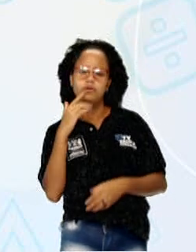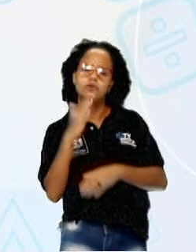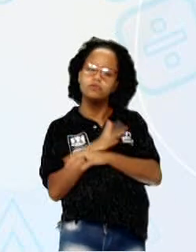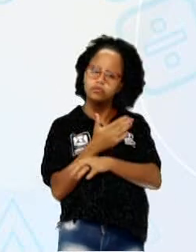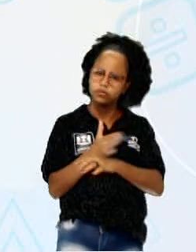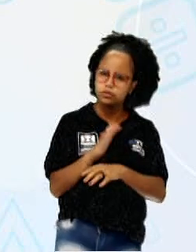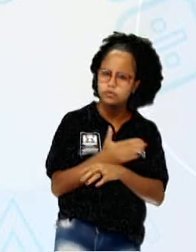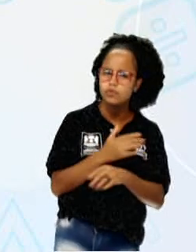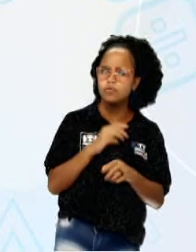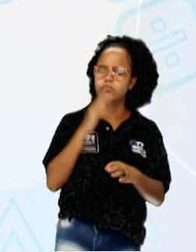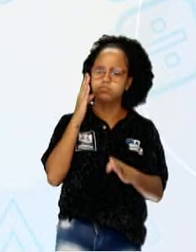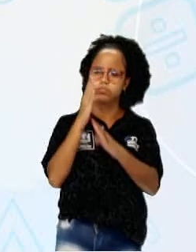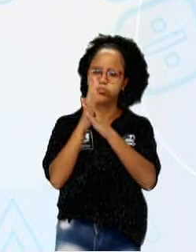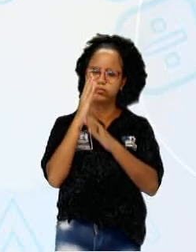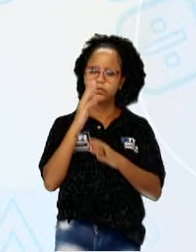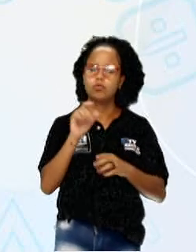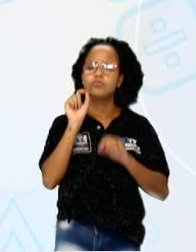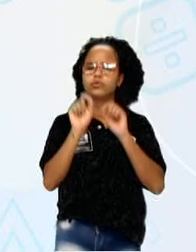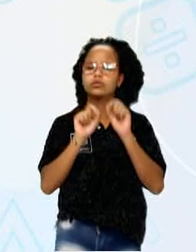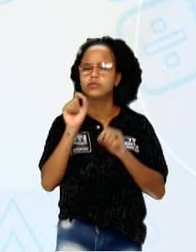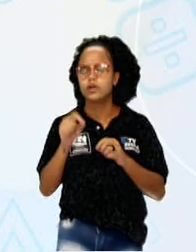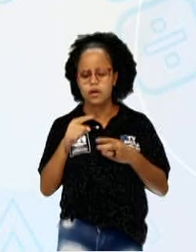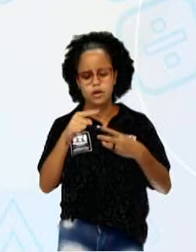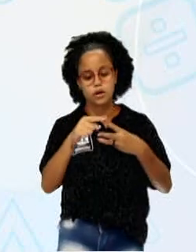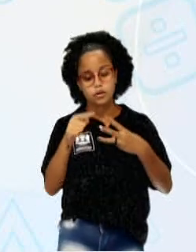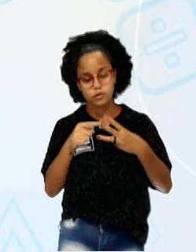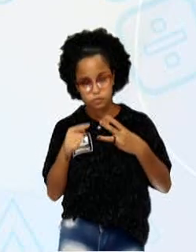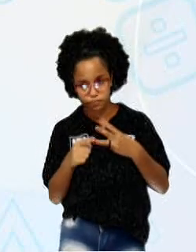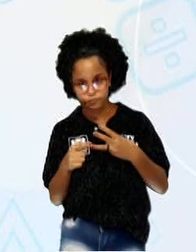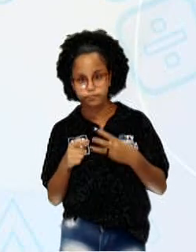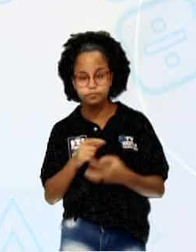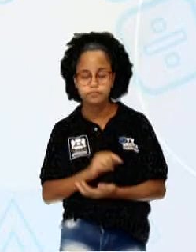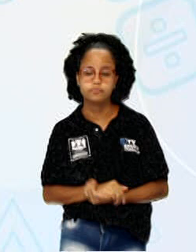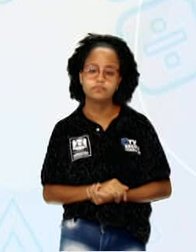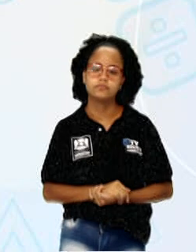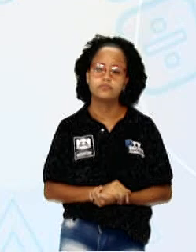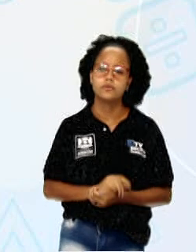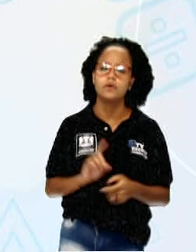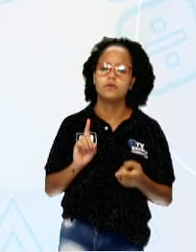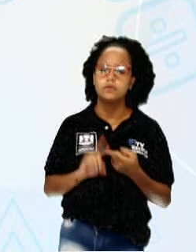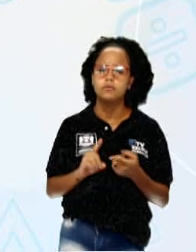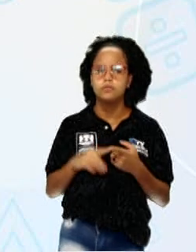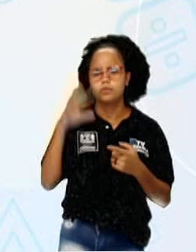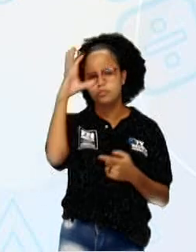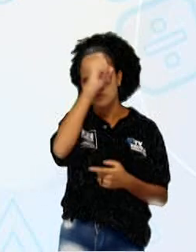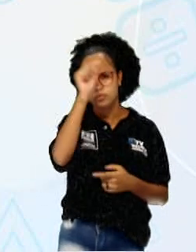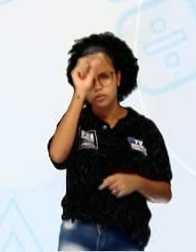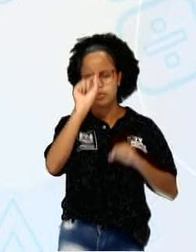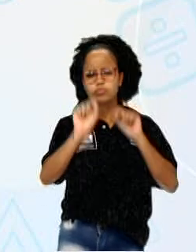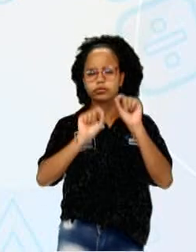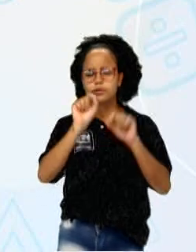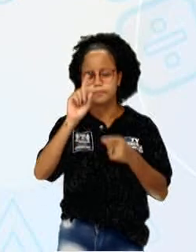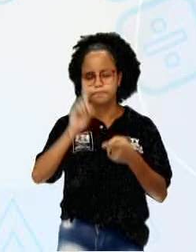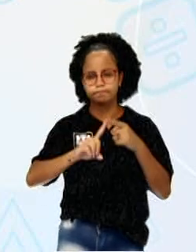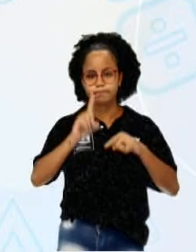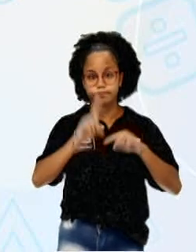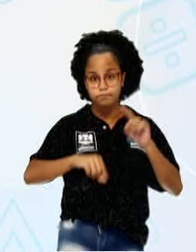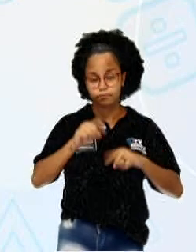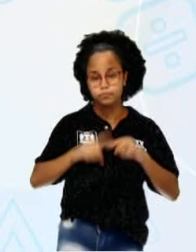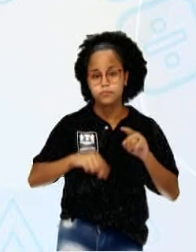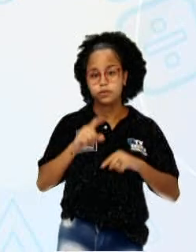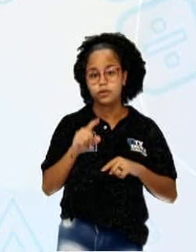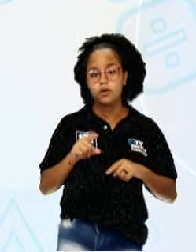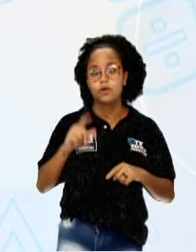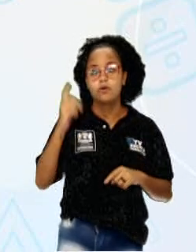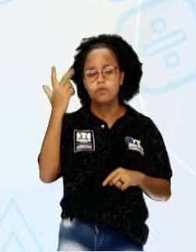obras o que seria o suporte, o que seria a ferramenta e o seria a matéria. E também a aprendeu hoje o que é material convencional, na